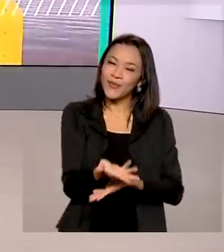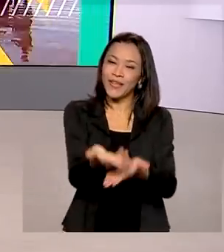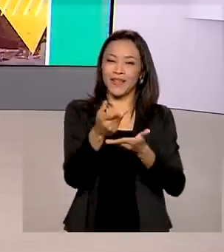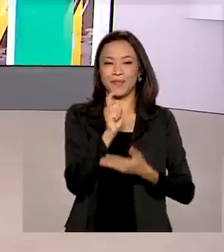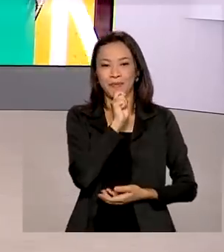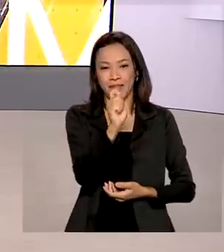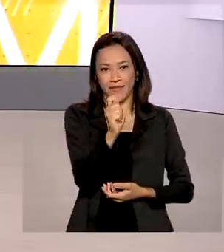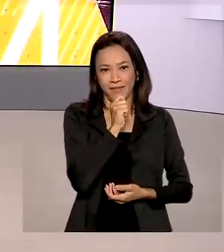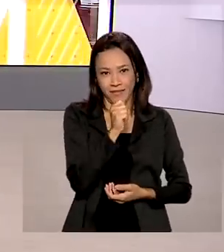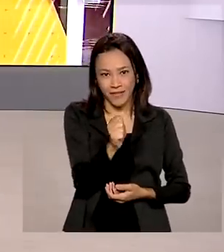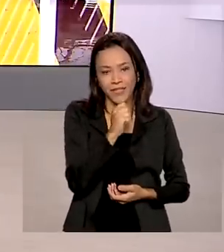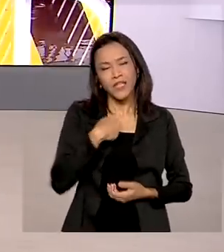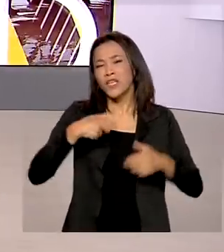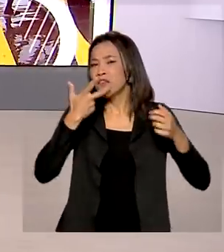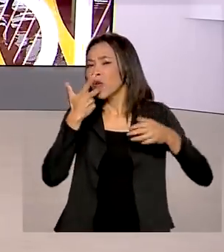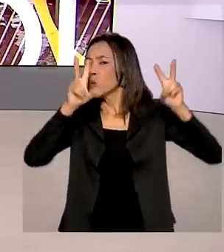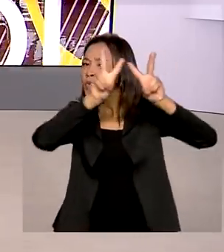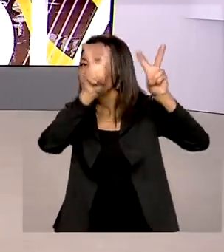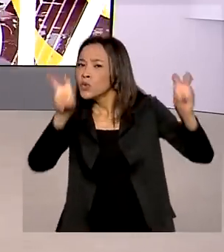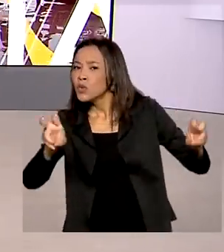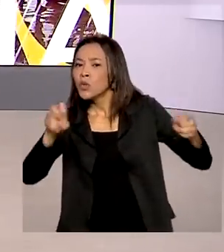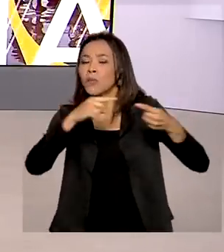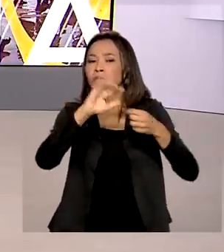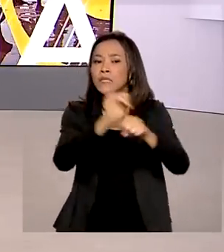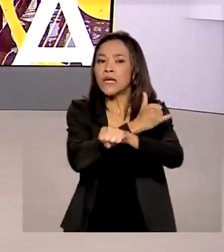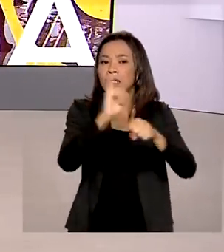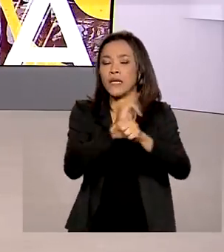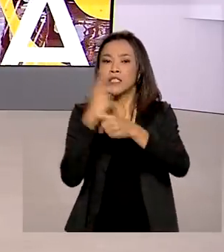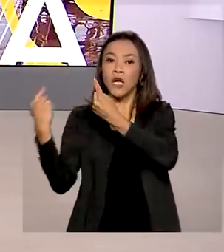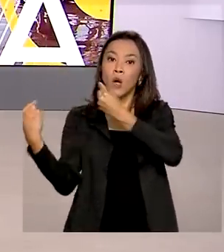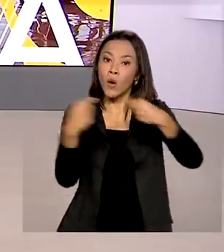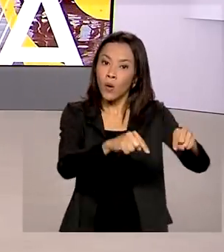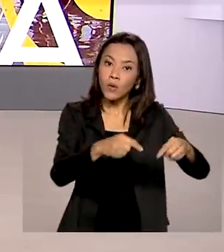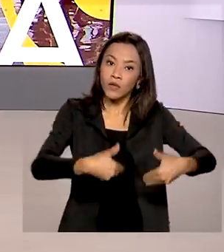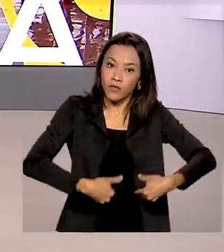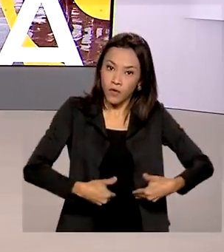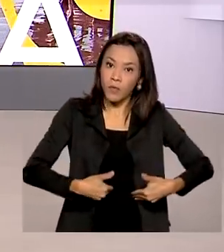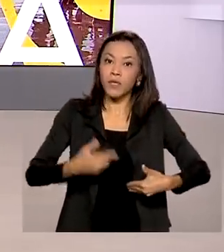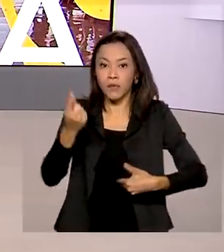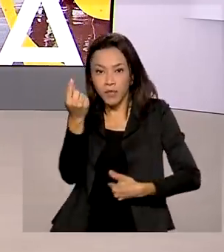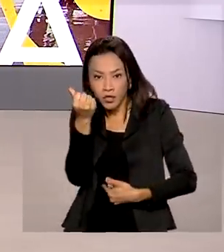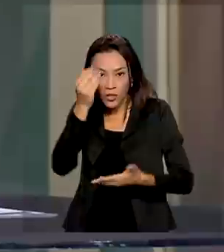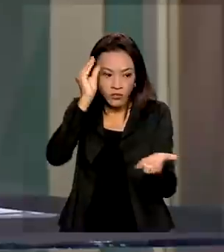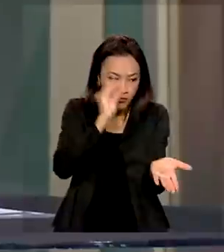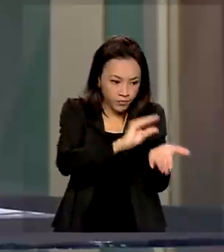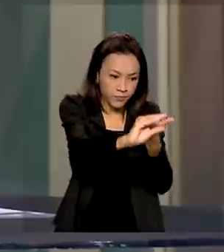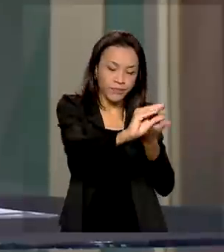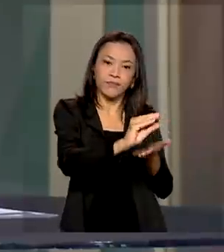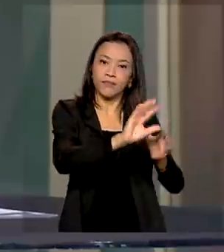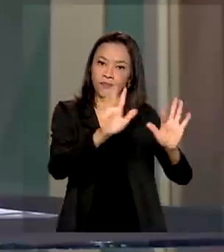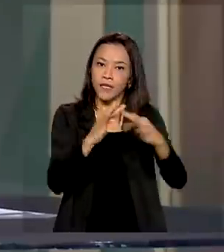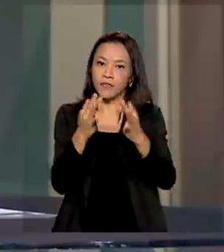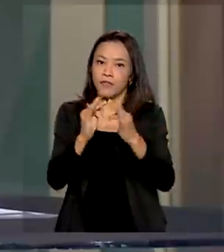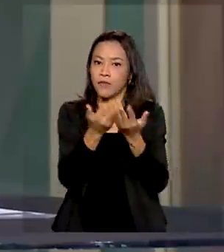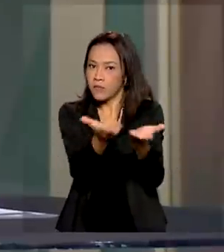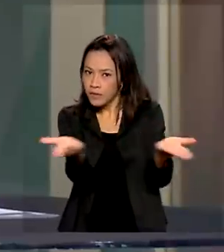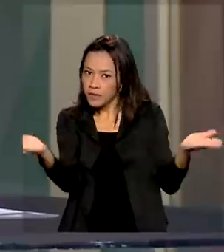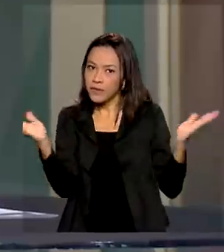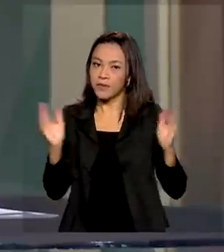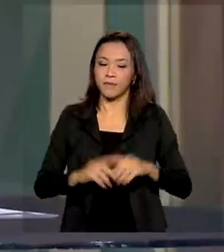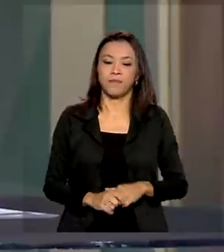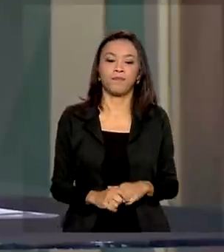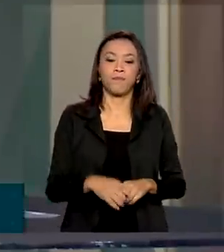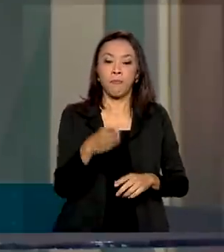programa e falou sobre iniciativas de combate à fome e de transferência de renda. Durante a entrevista,